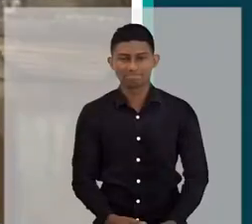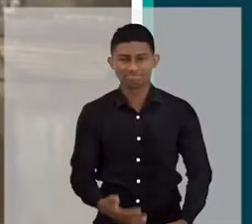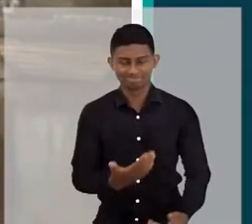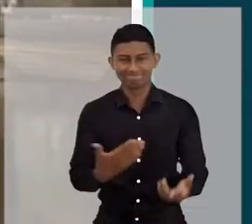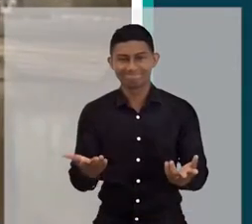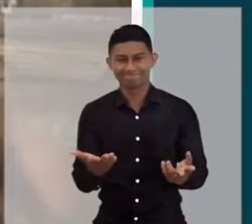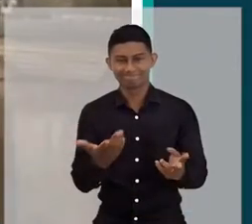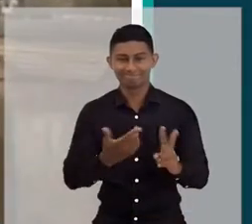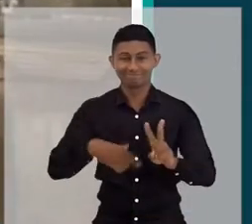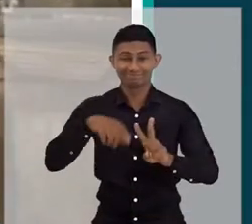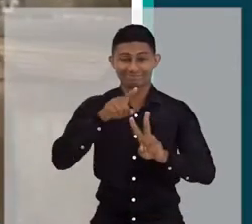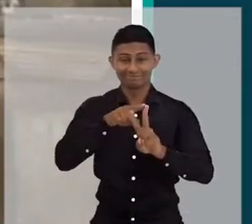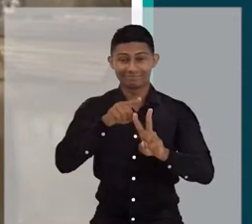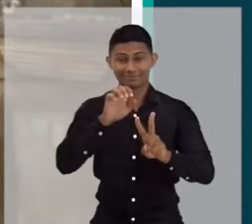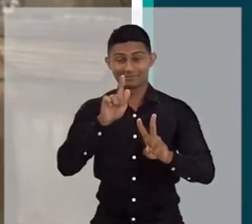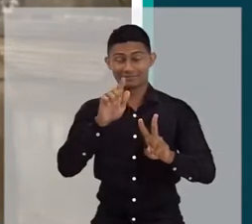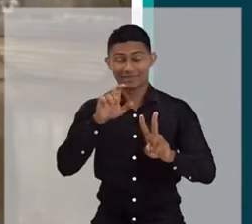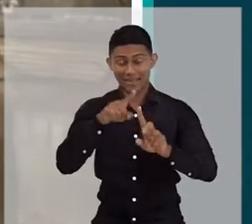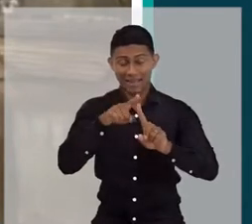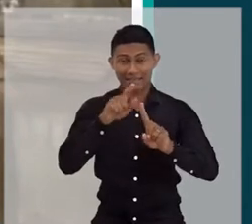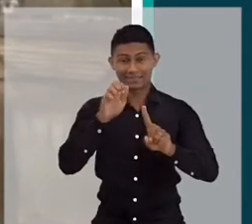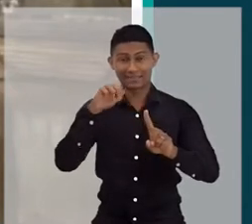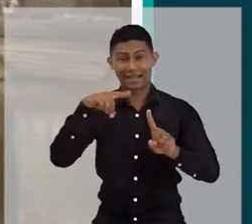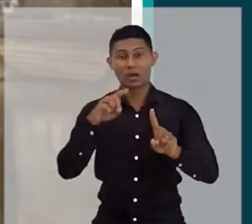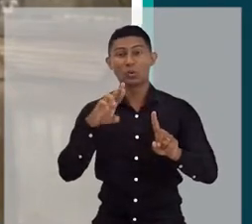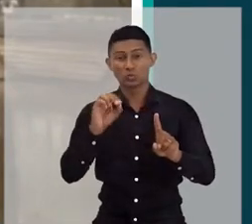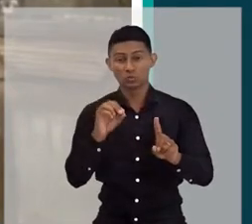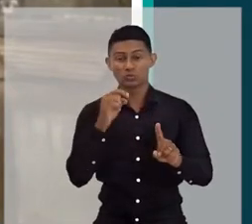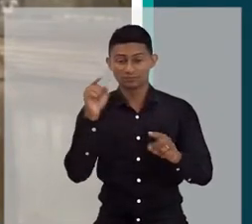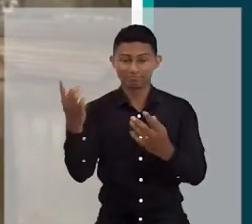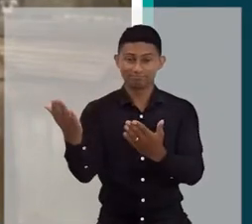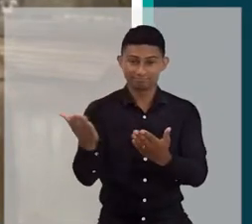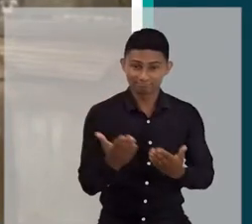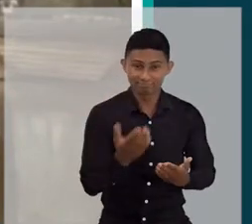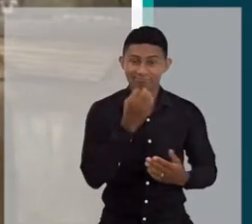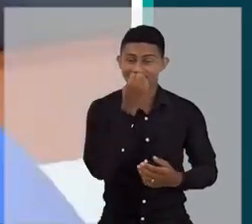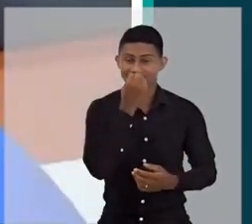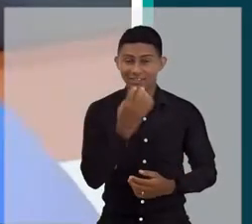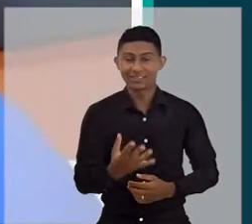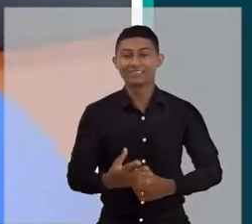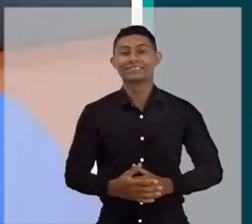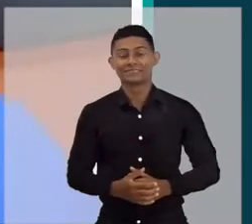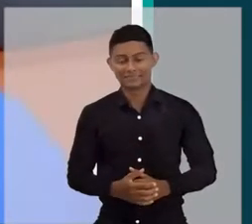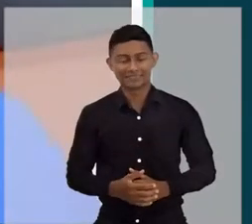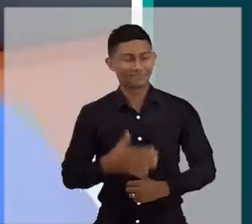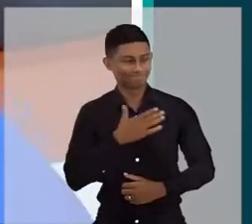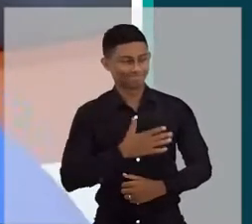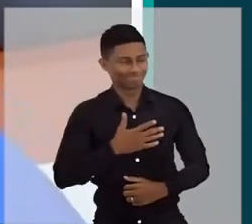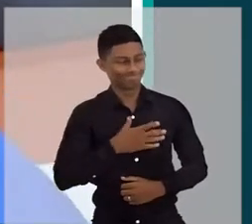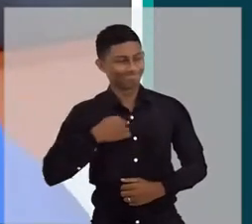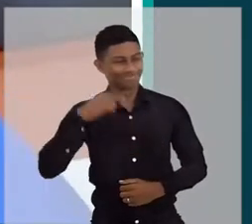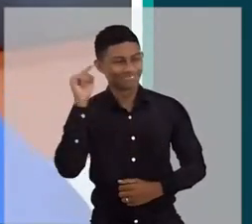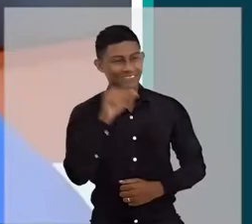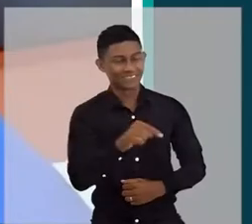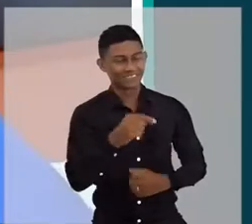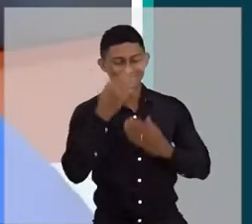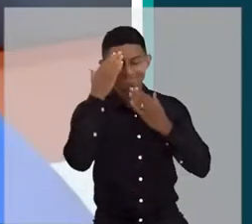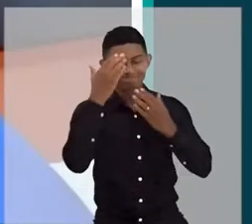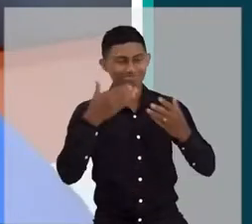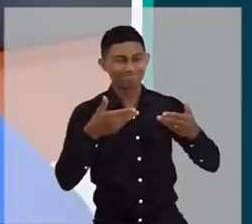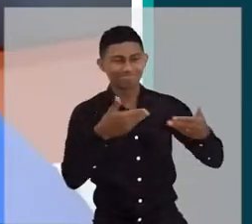E Guinalda, prazer enorme te receber aqui, muito obrigado pela presença. Prazer é todo meu, obrigada pelo